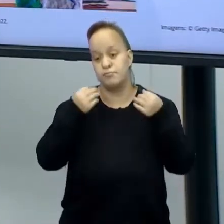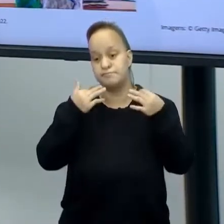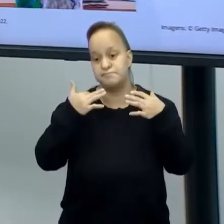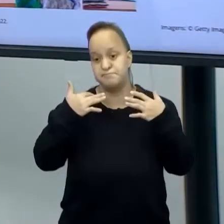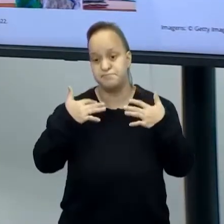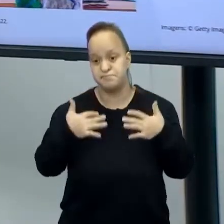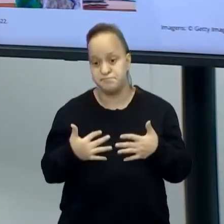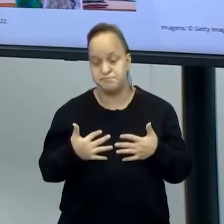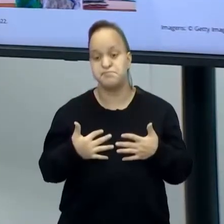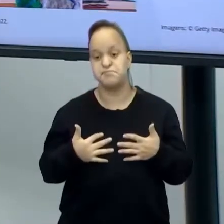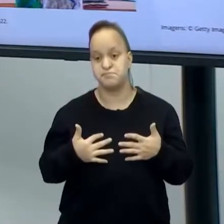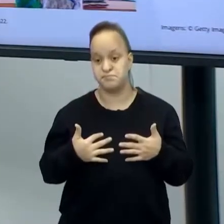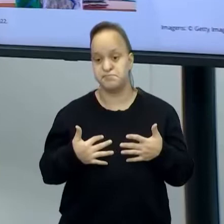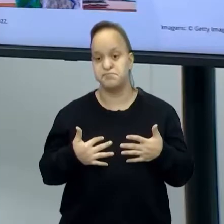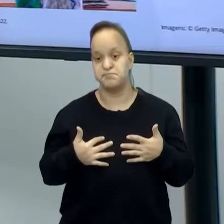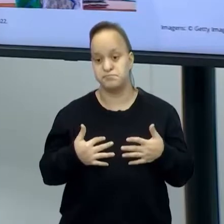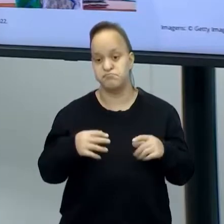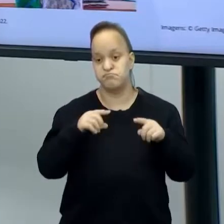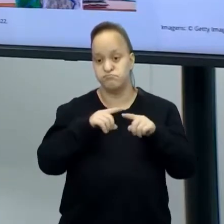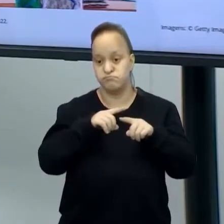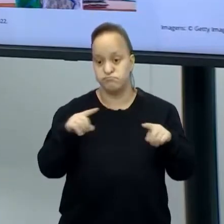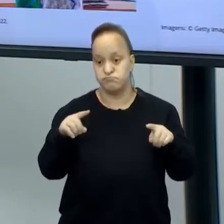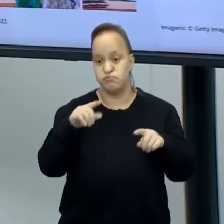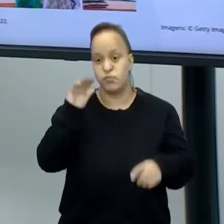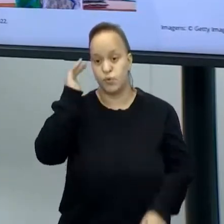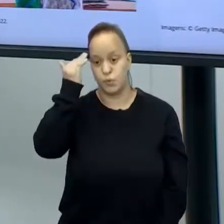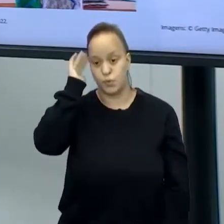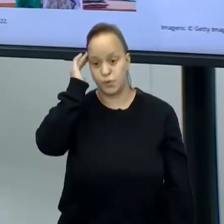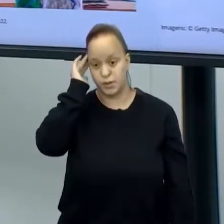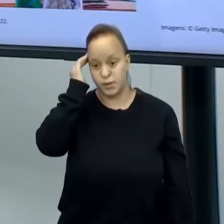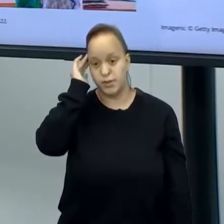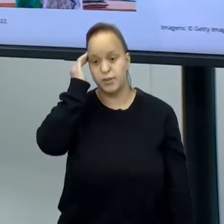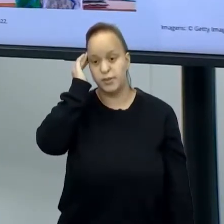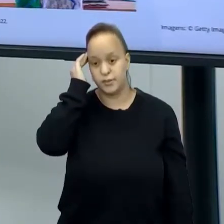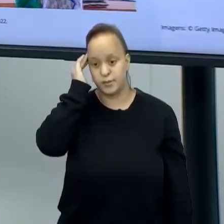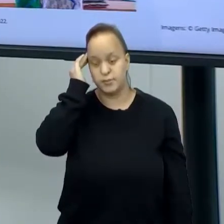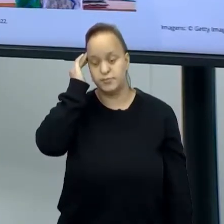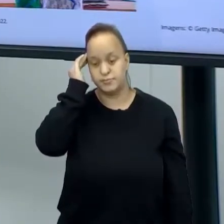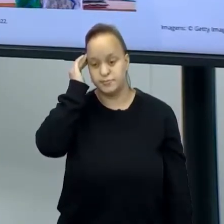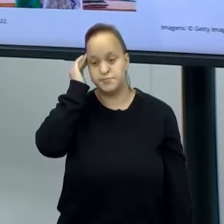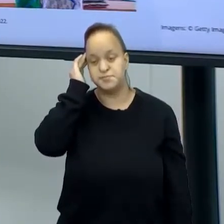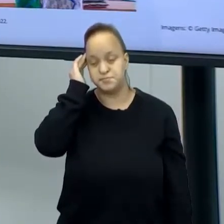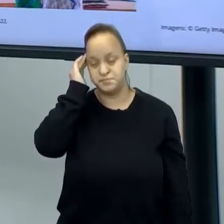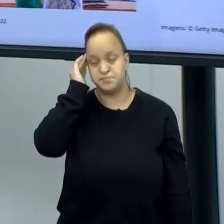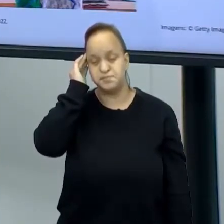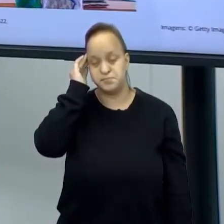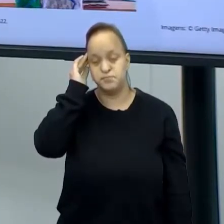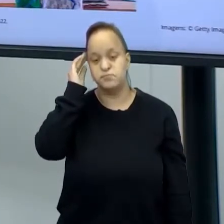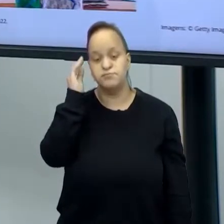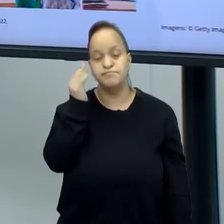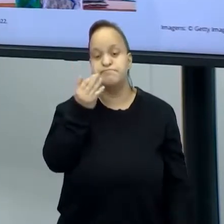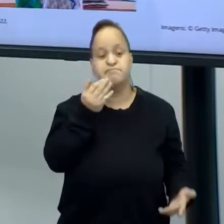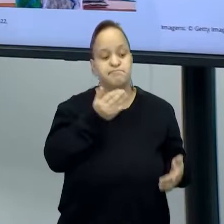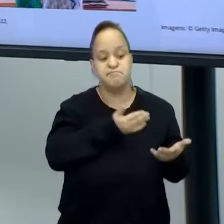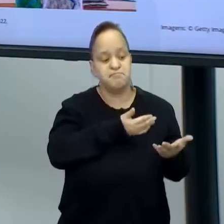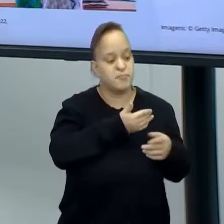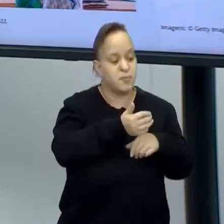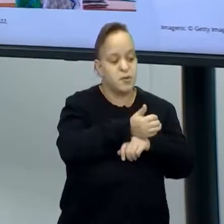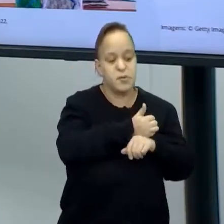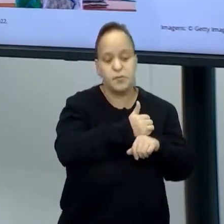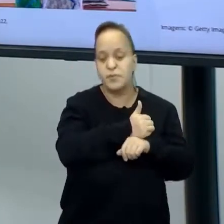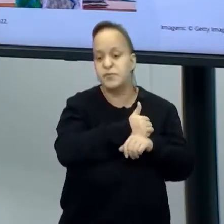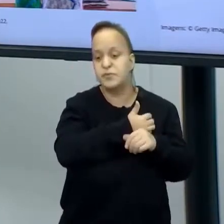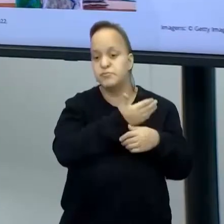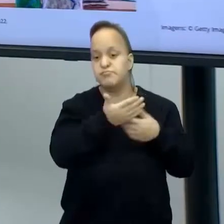particularidade aqui para vocês. Para que vocês compreendam e saibam como lidar com esse profissional e